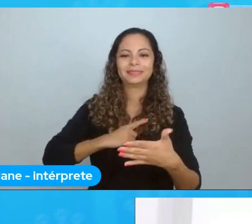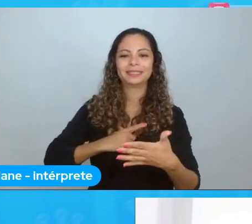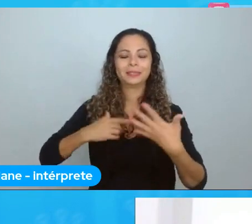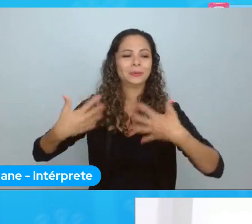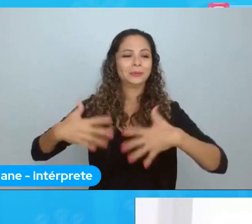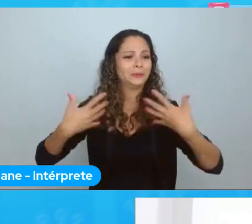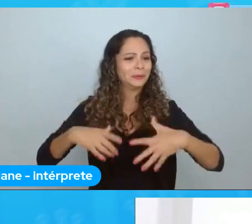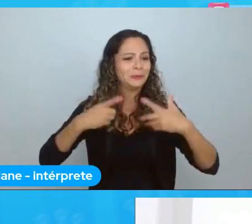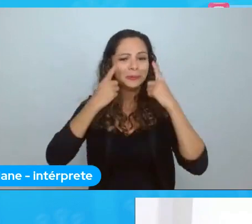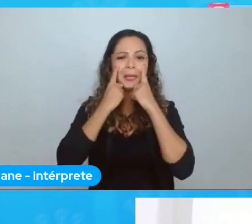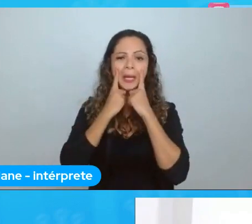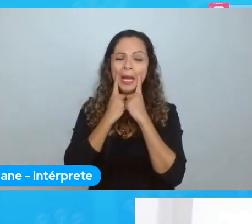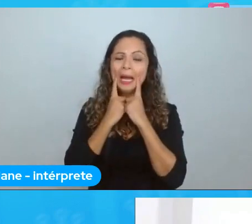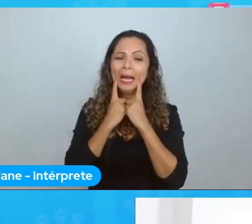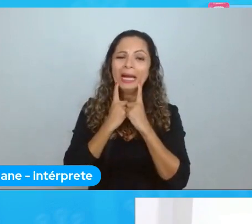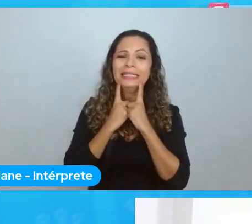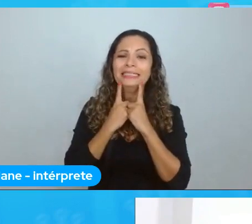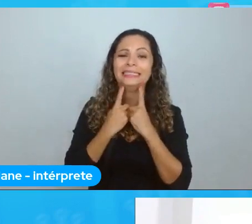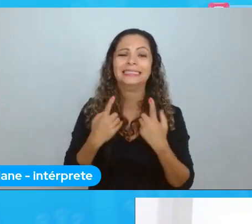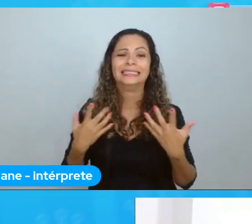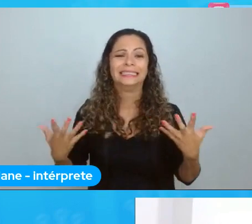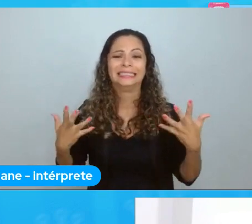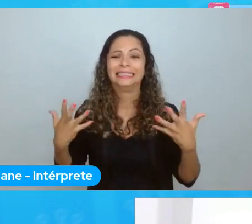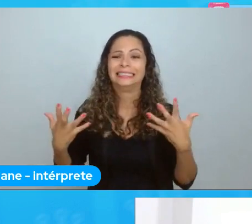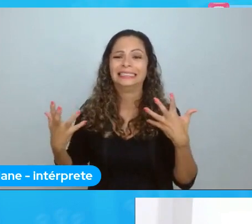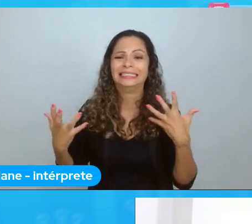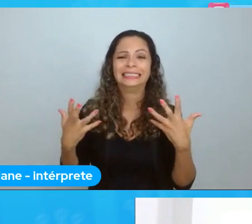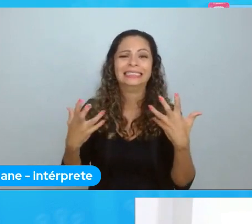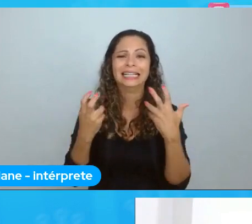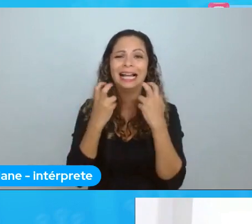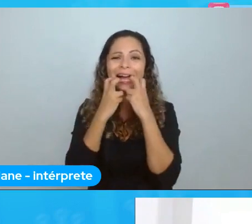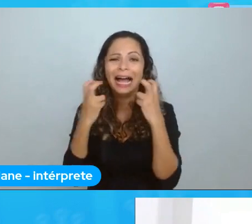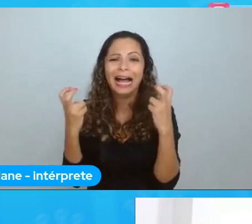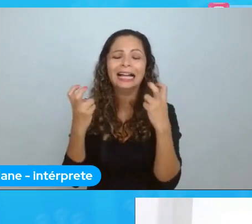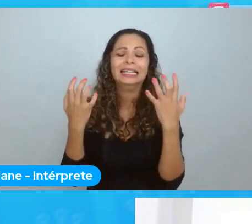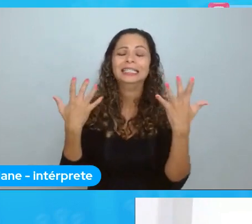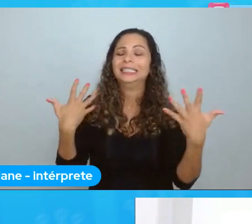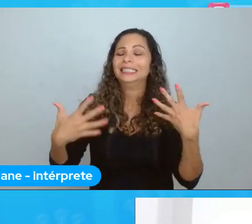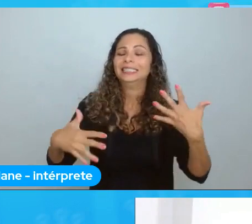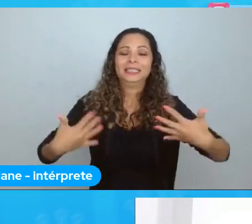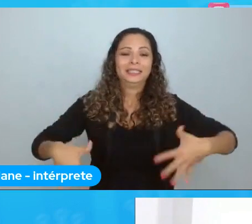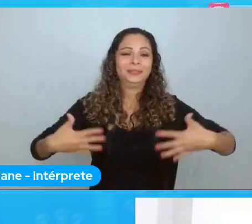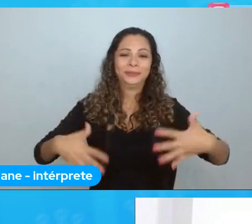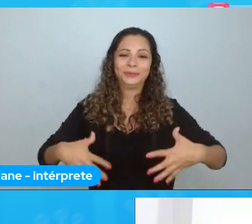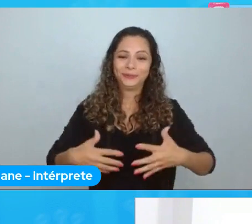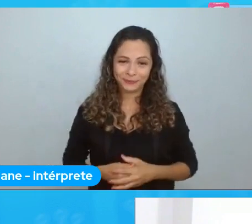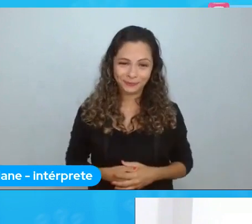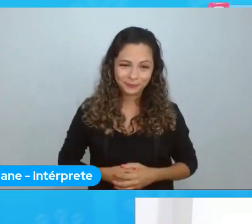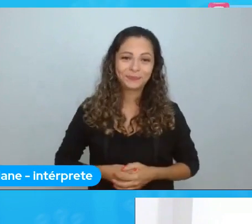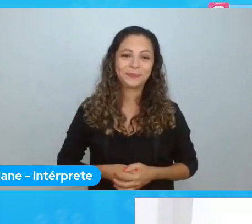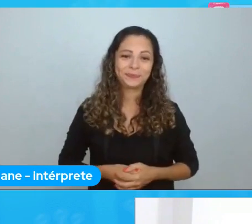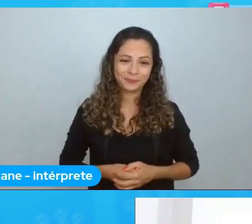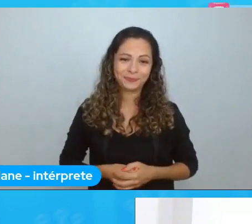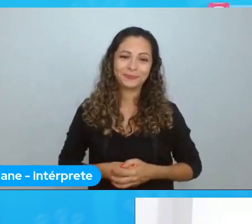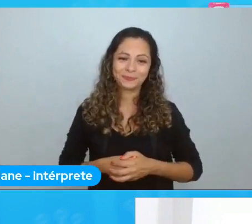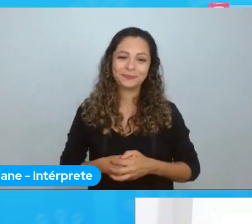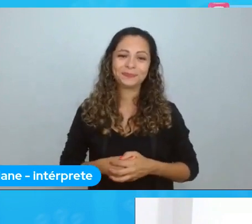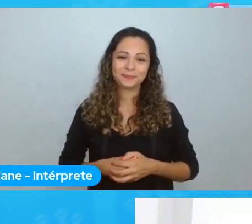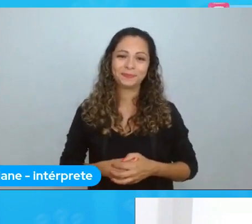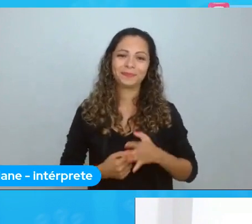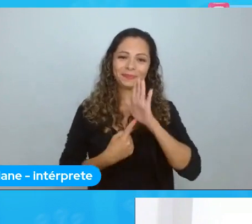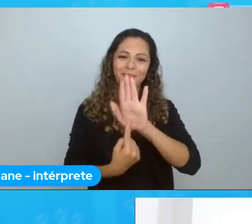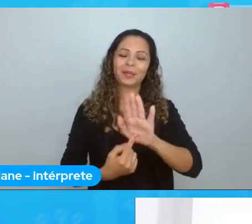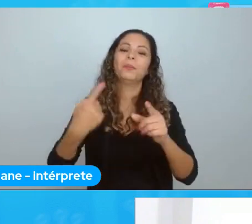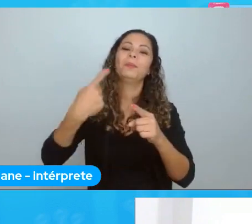Eu gritarei. Eu quero chorar. É uma coisa assim. Mostrou. você é uma Kenote